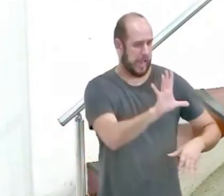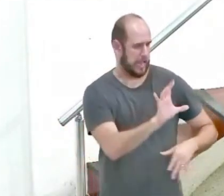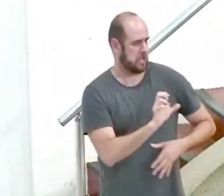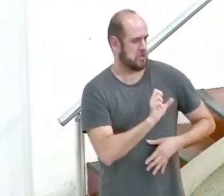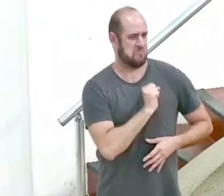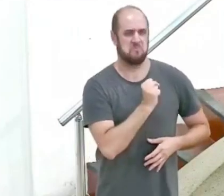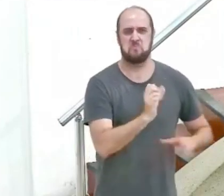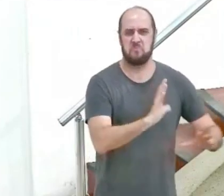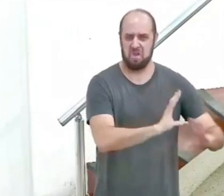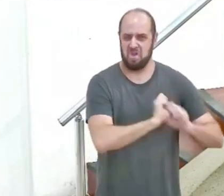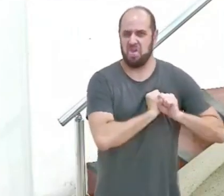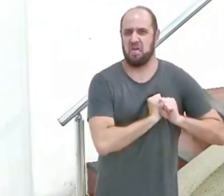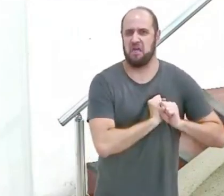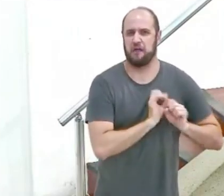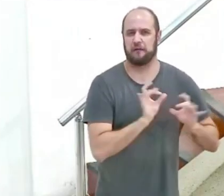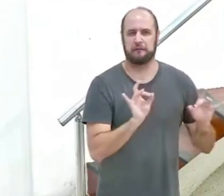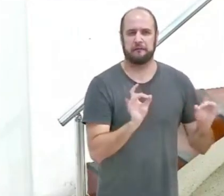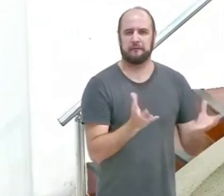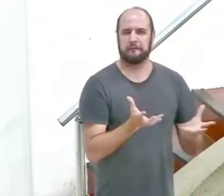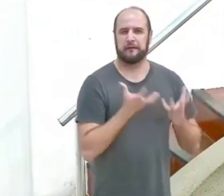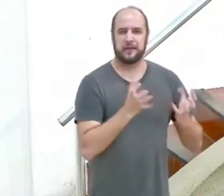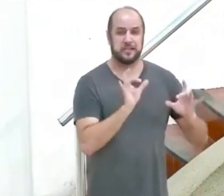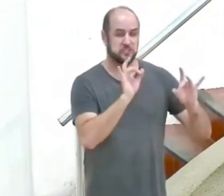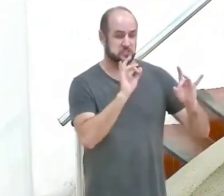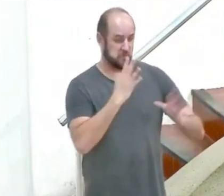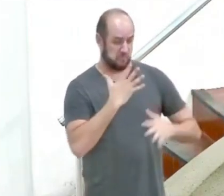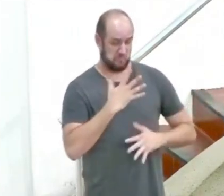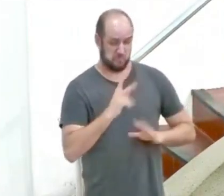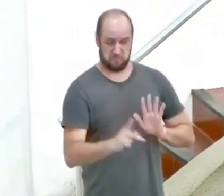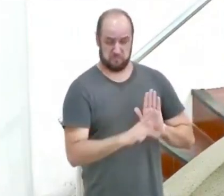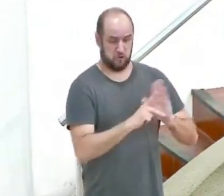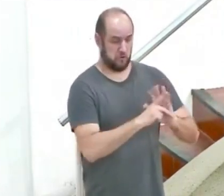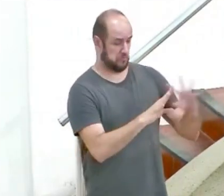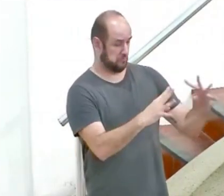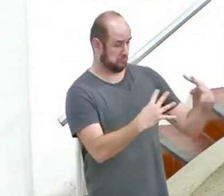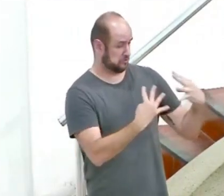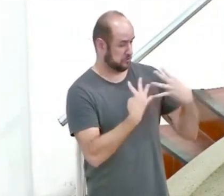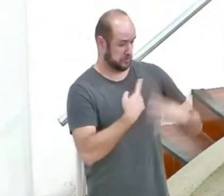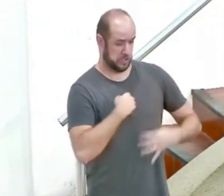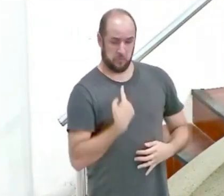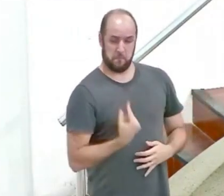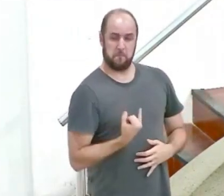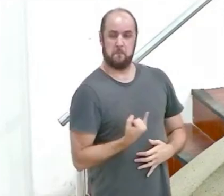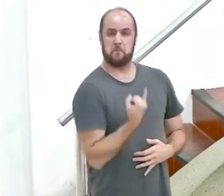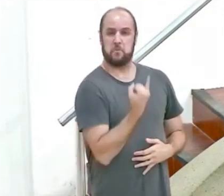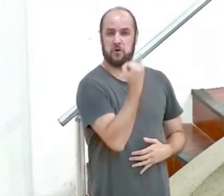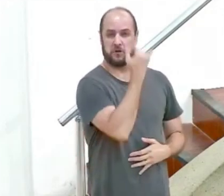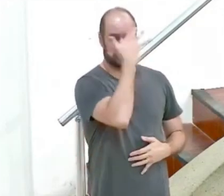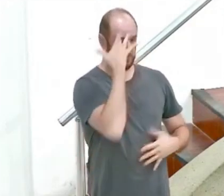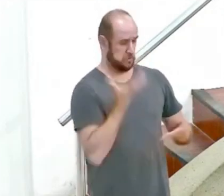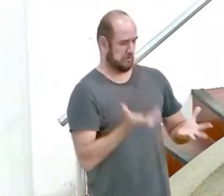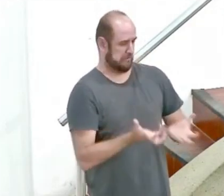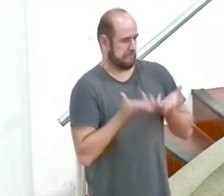simplesmente para que você possa suprir a sua carência de ser alguém desejado